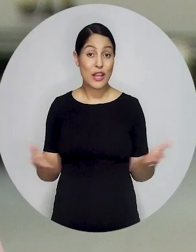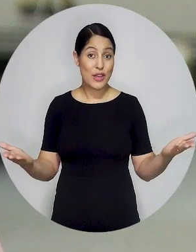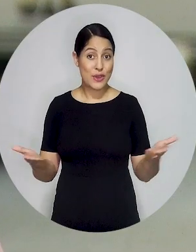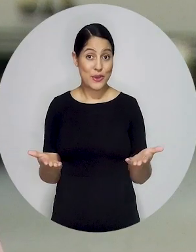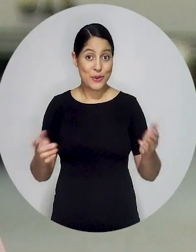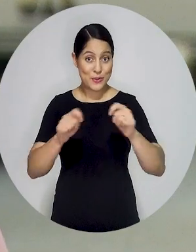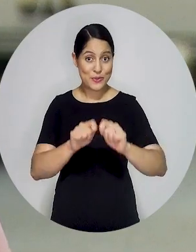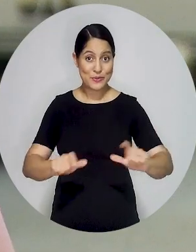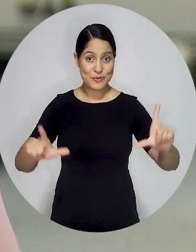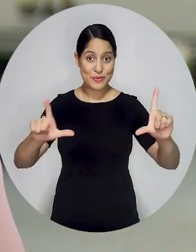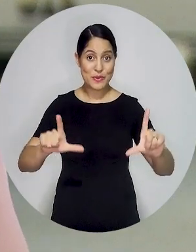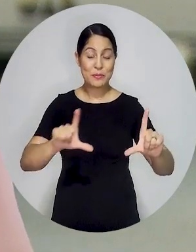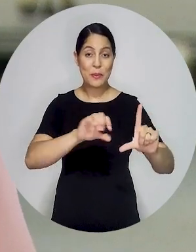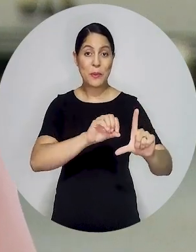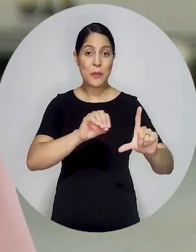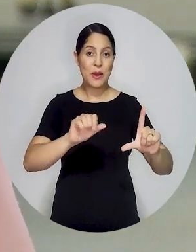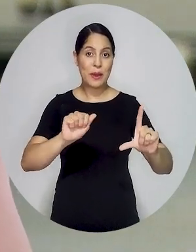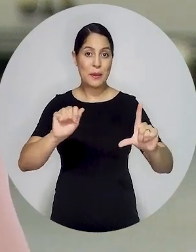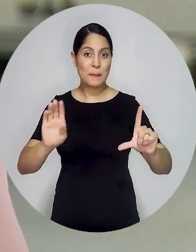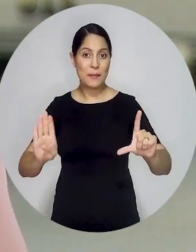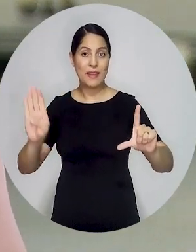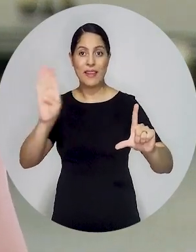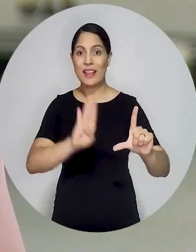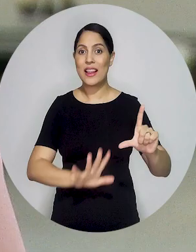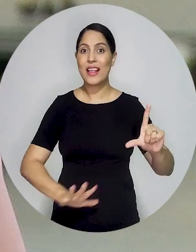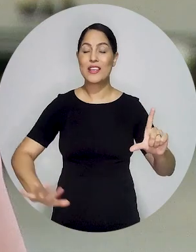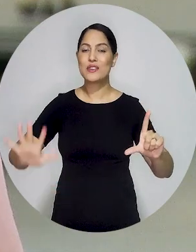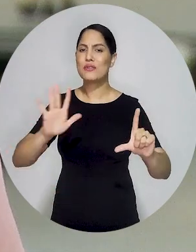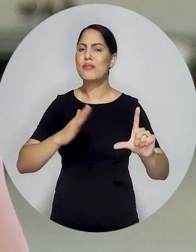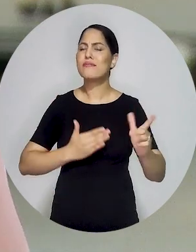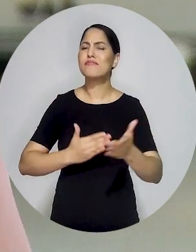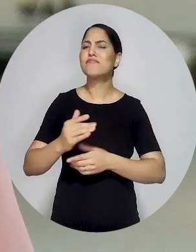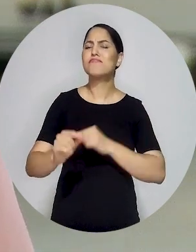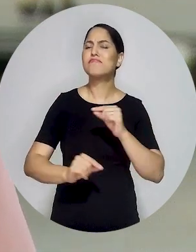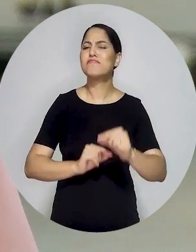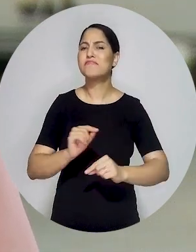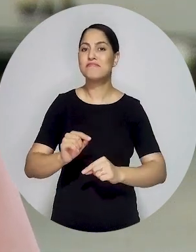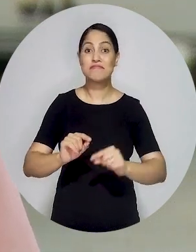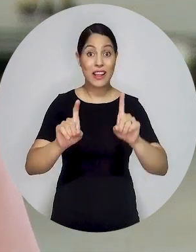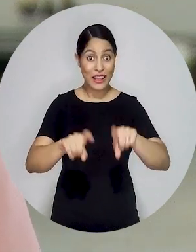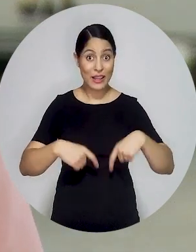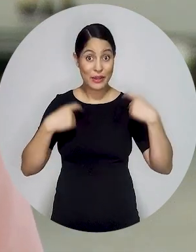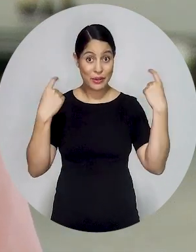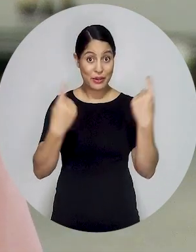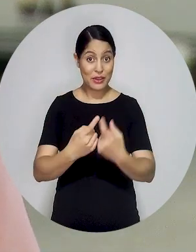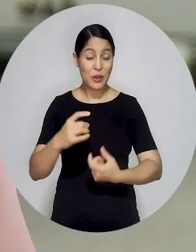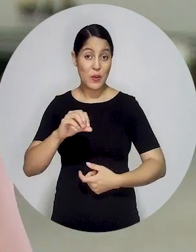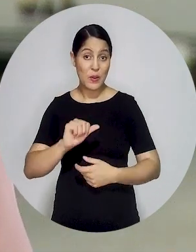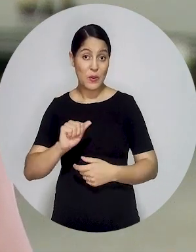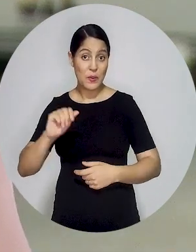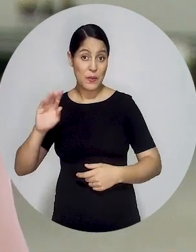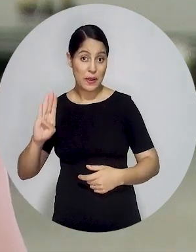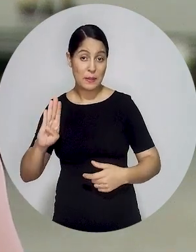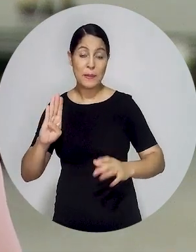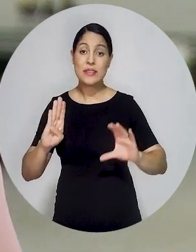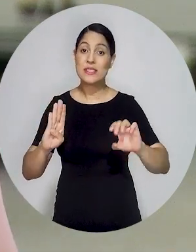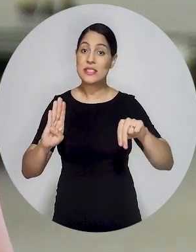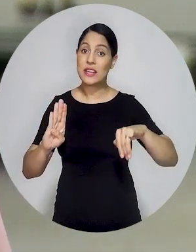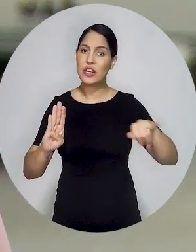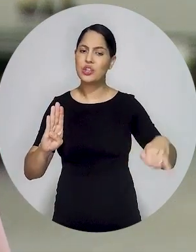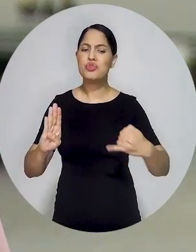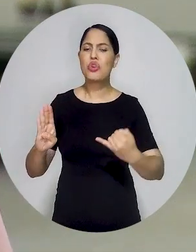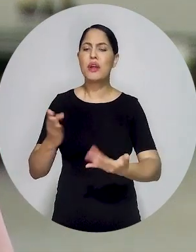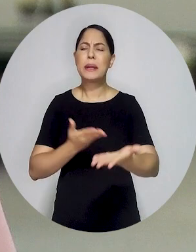Eu começo o programa de hoje com a primeira reunião entre a Ordem dos Advogados do Brasil e o Conselho Nacional de Justiça